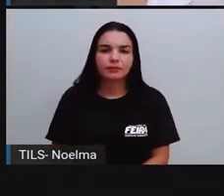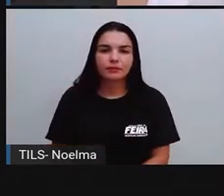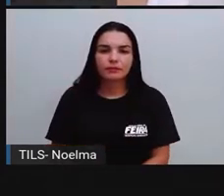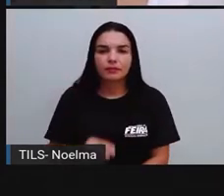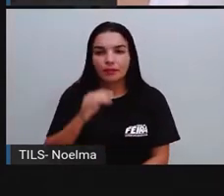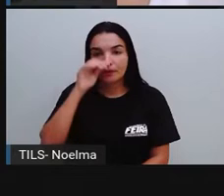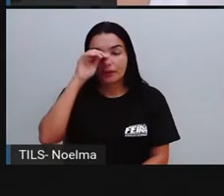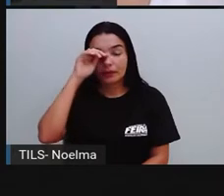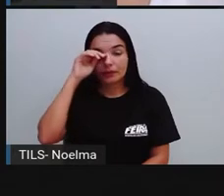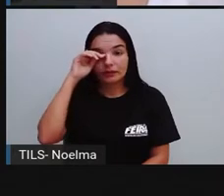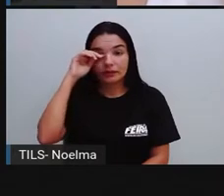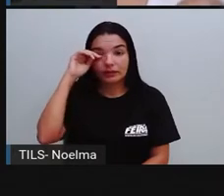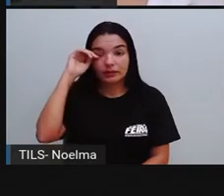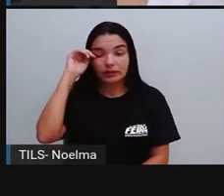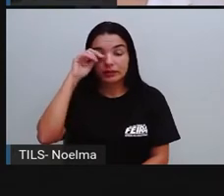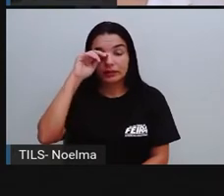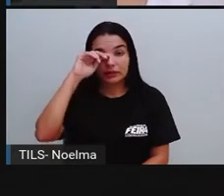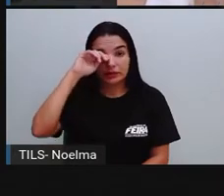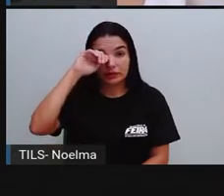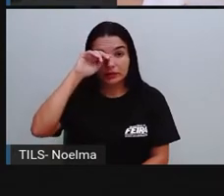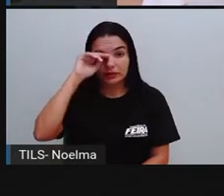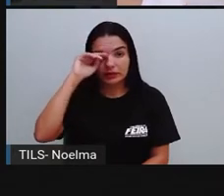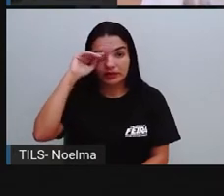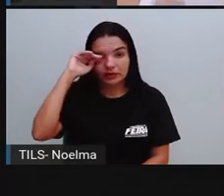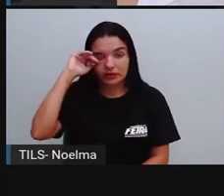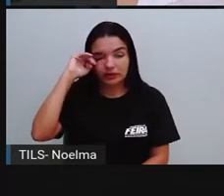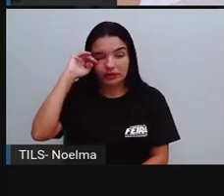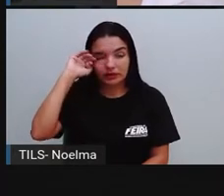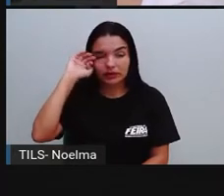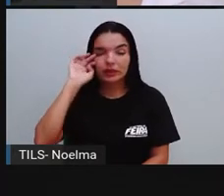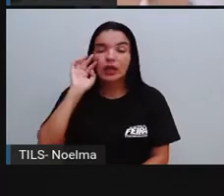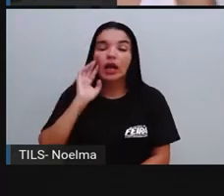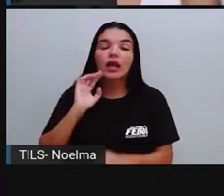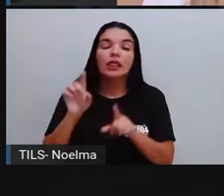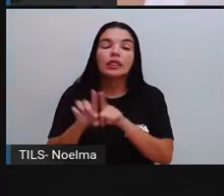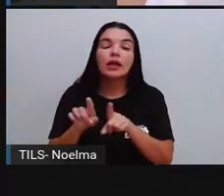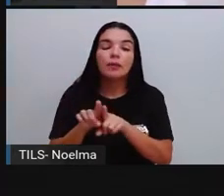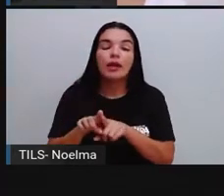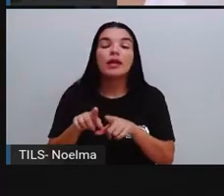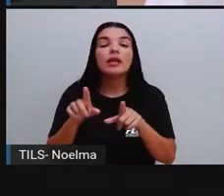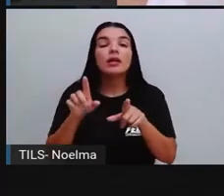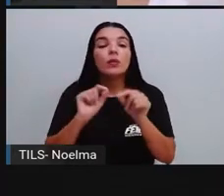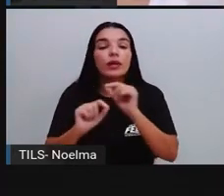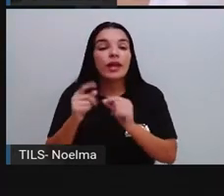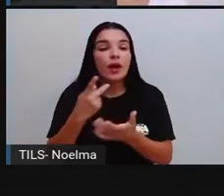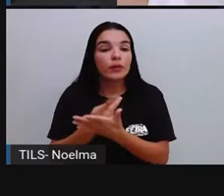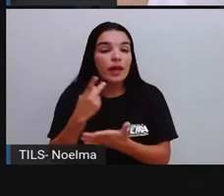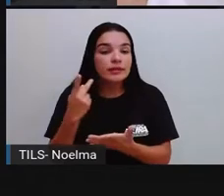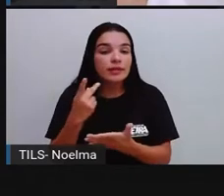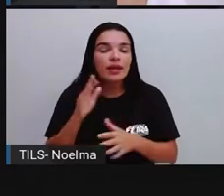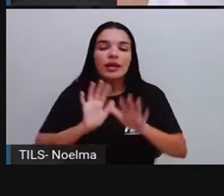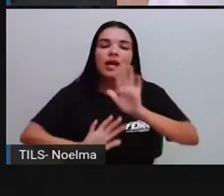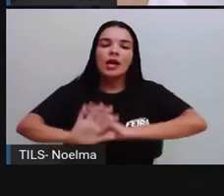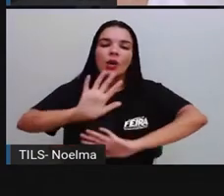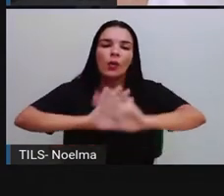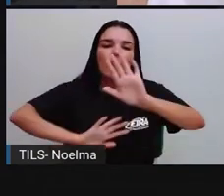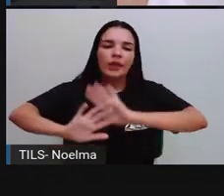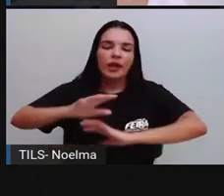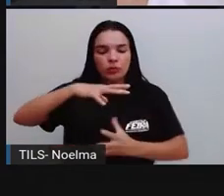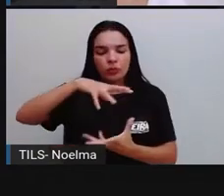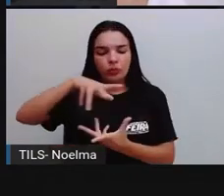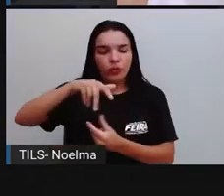Além disso, a gente está aí cuidando, né, além de ter uma doença, a está cuidando do meio ambiente, tá bom?